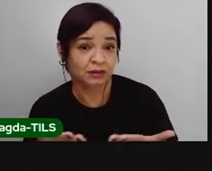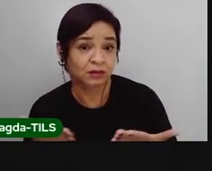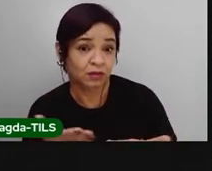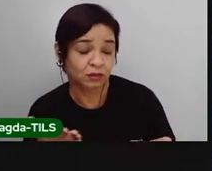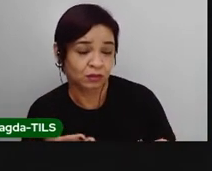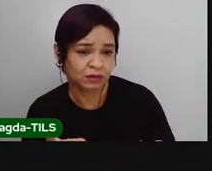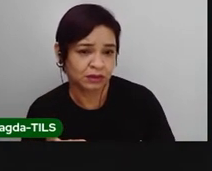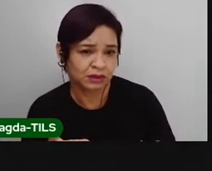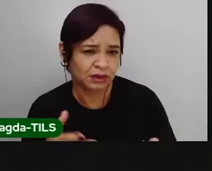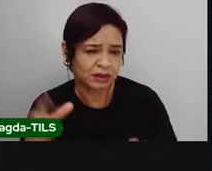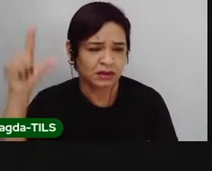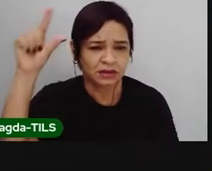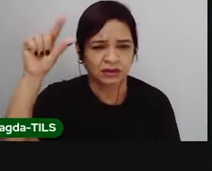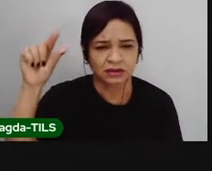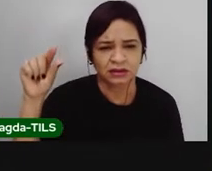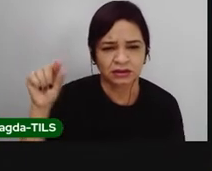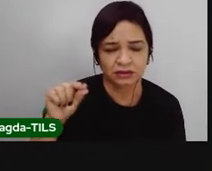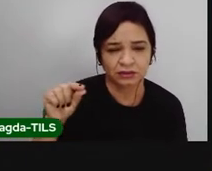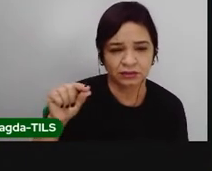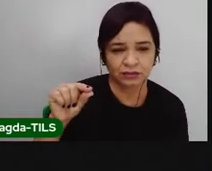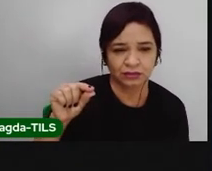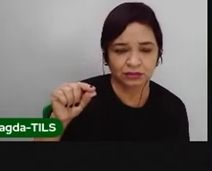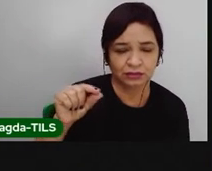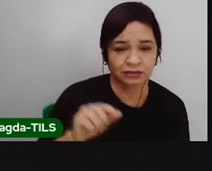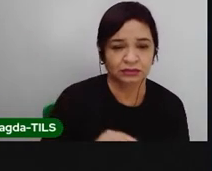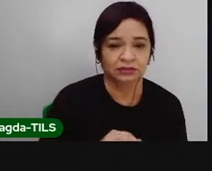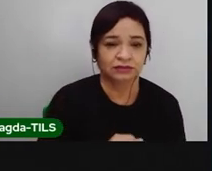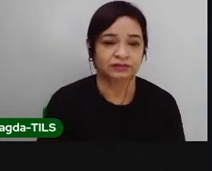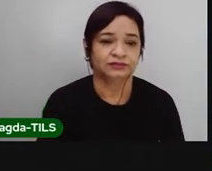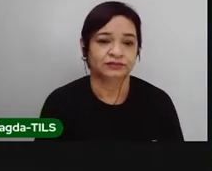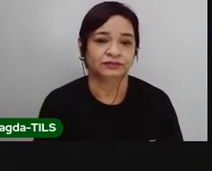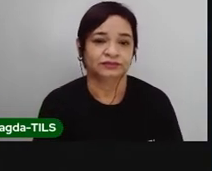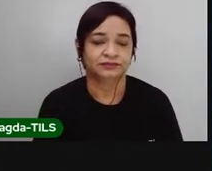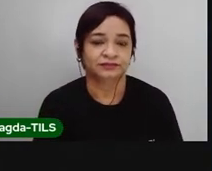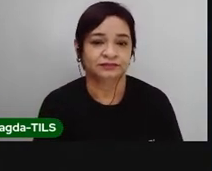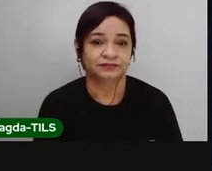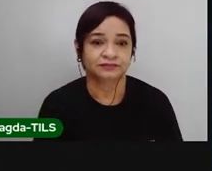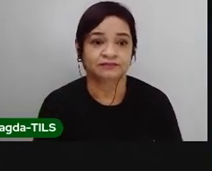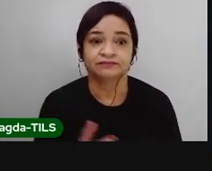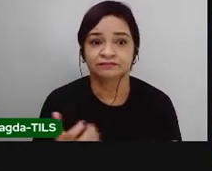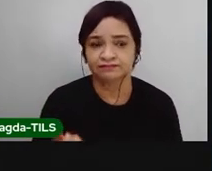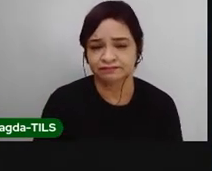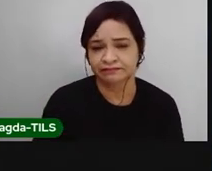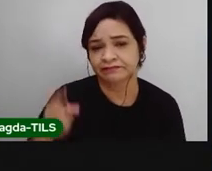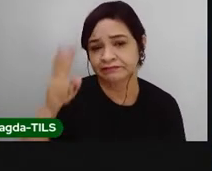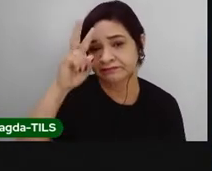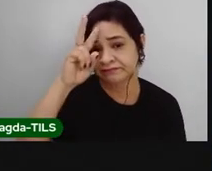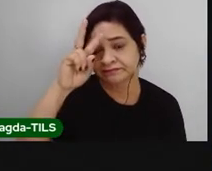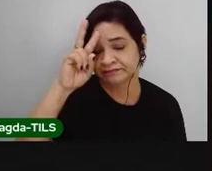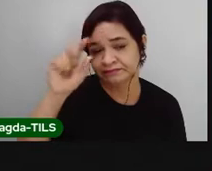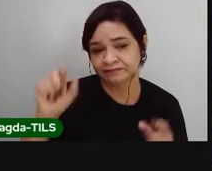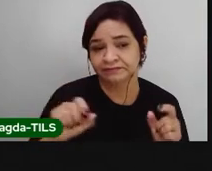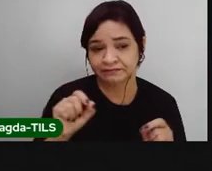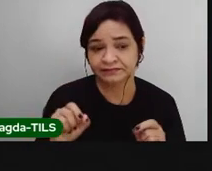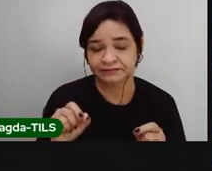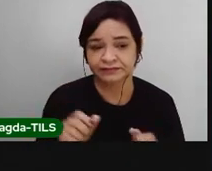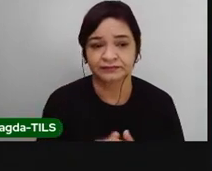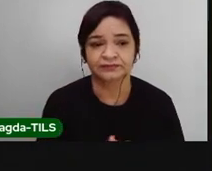Lua e nos movimentos que ela realiza. Só que antes, a gente vai relembrar o que a gente já viu.